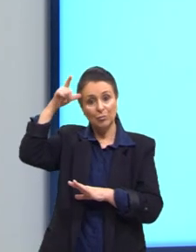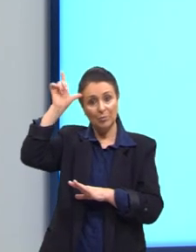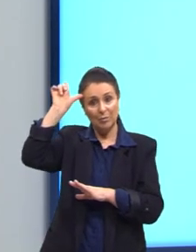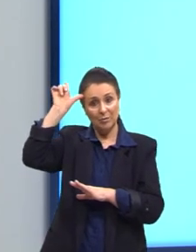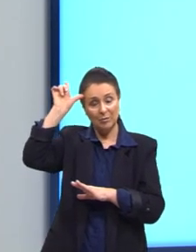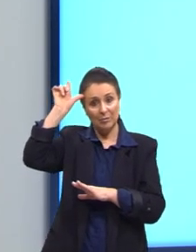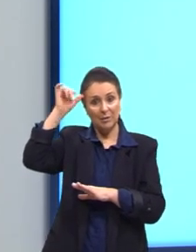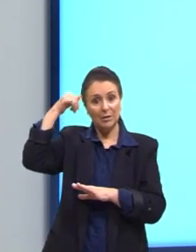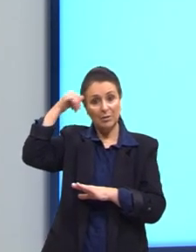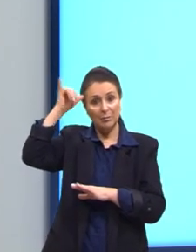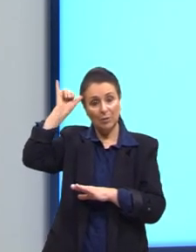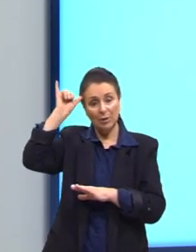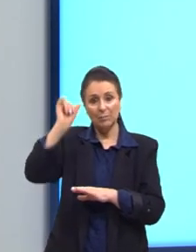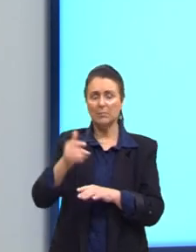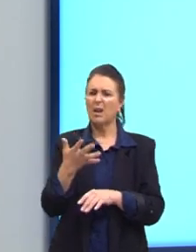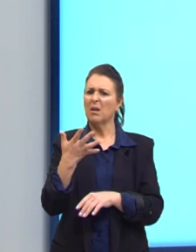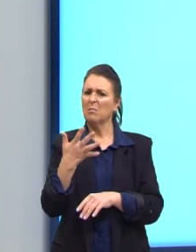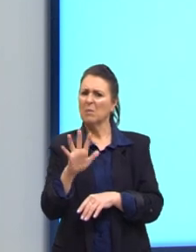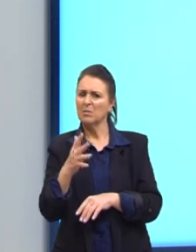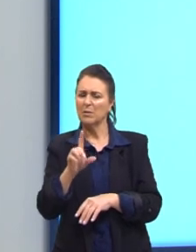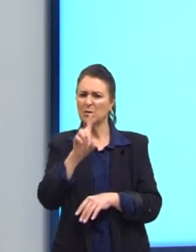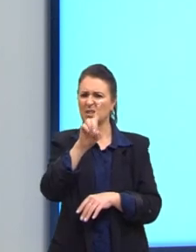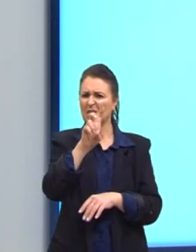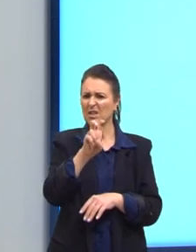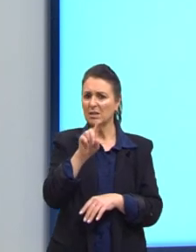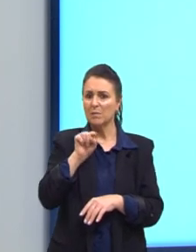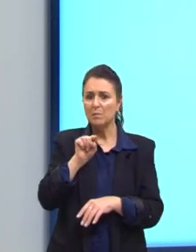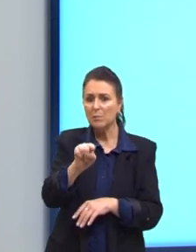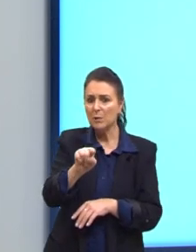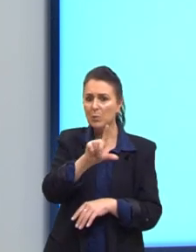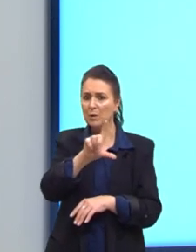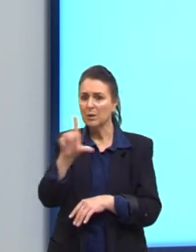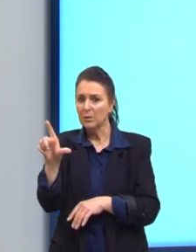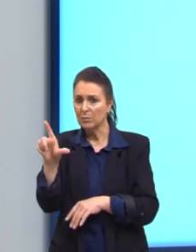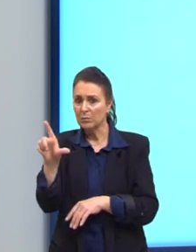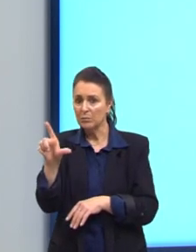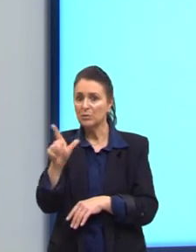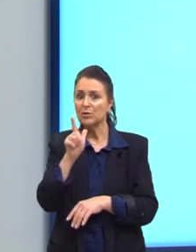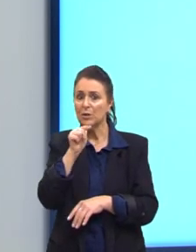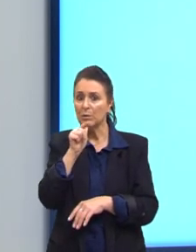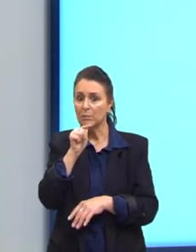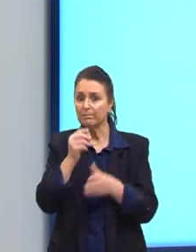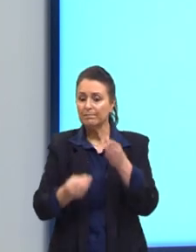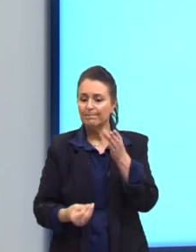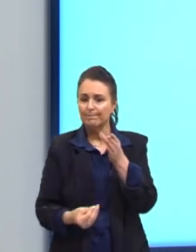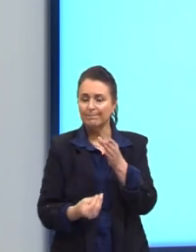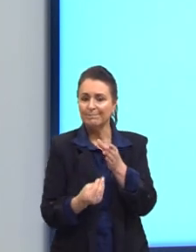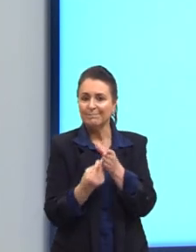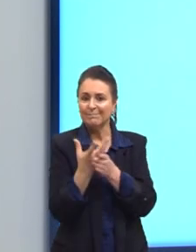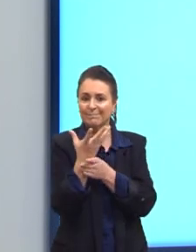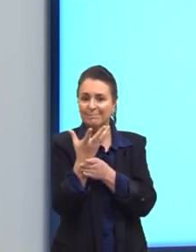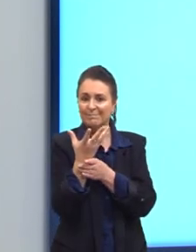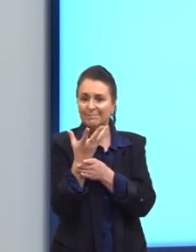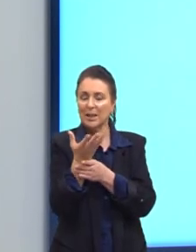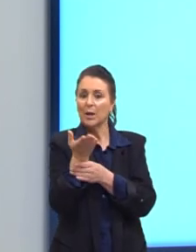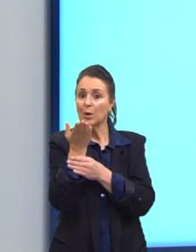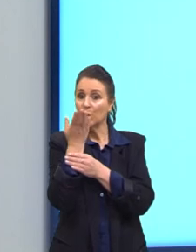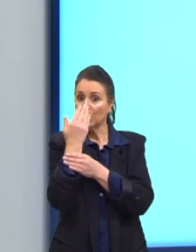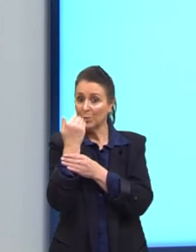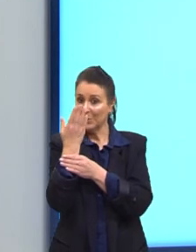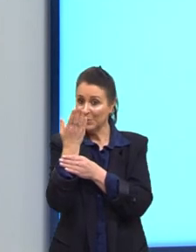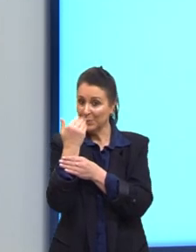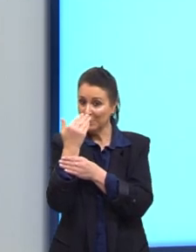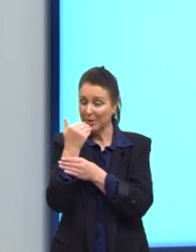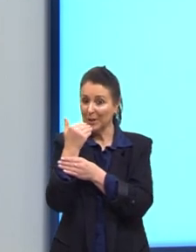em média 15 mil litros de água para ser produzido. Desde a produção do alimento do gado